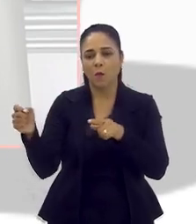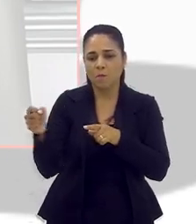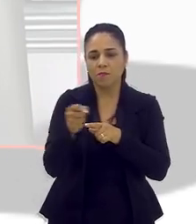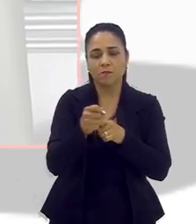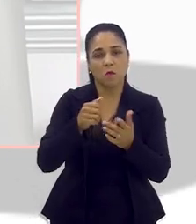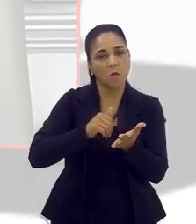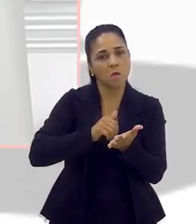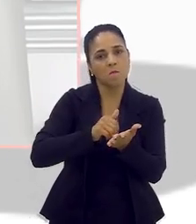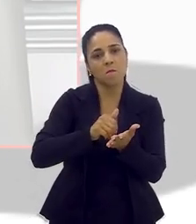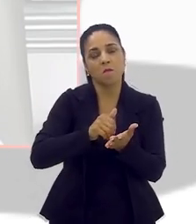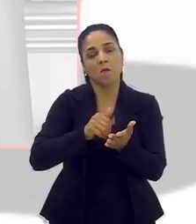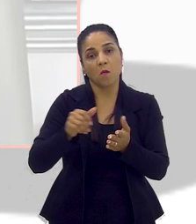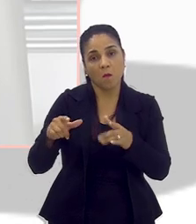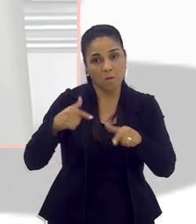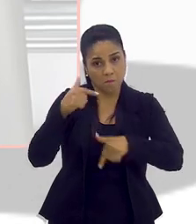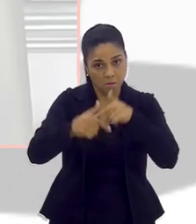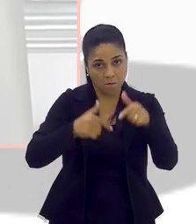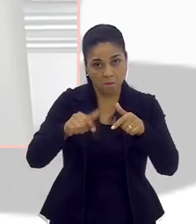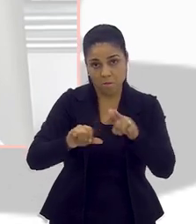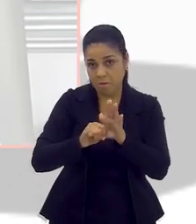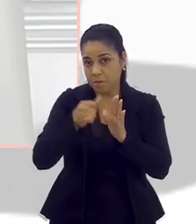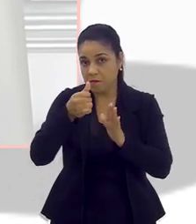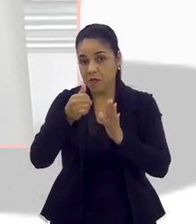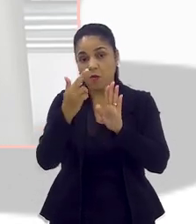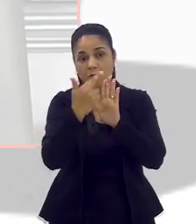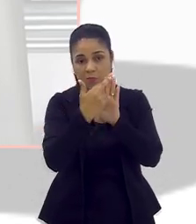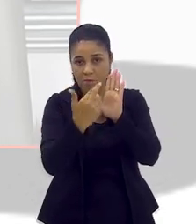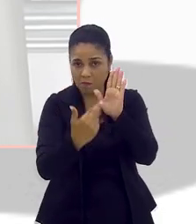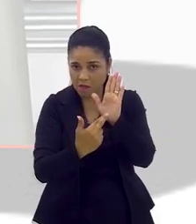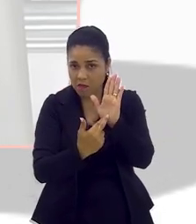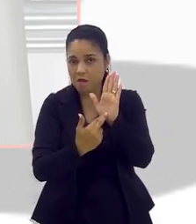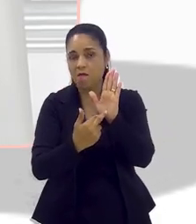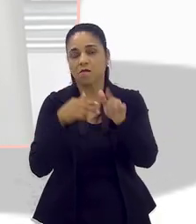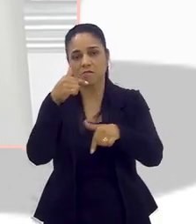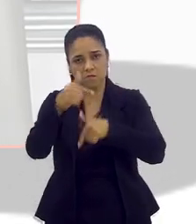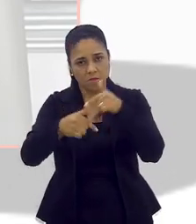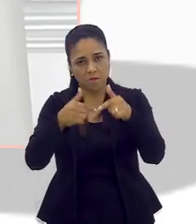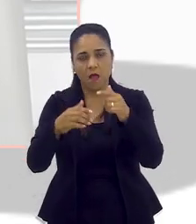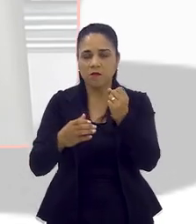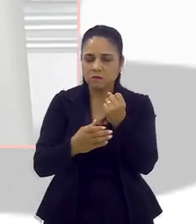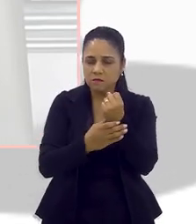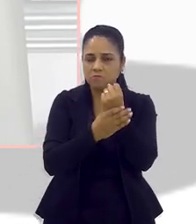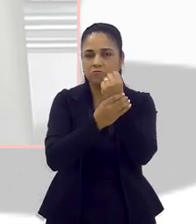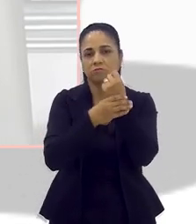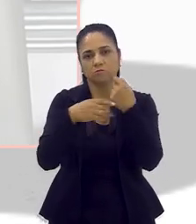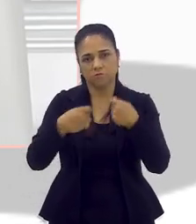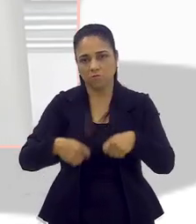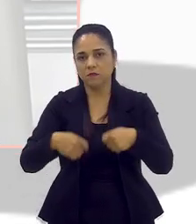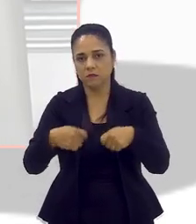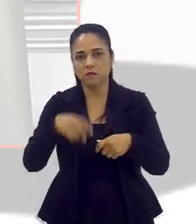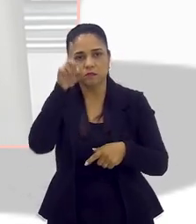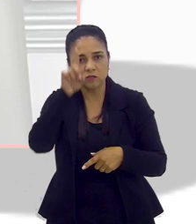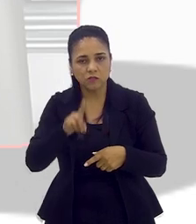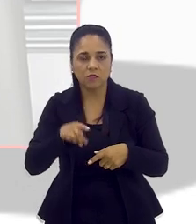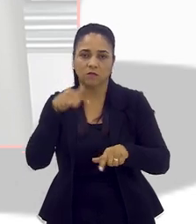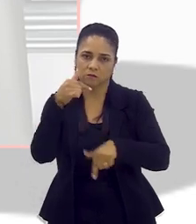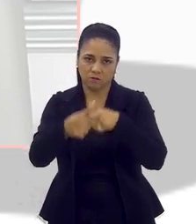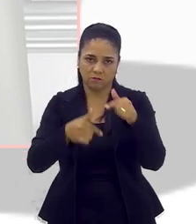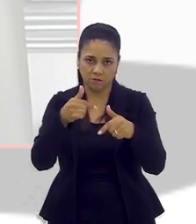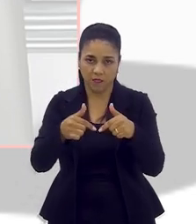um primeiro emprego, que pode ser qualquer emprego, precisa ser um emprego regulamentado, um emprego onde você tem a segurança, enfim.